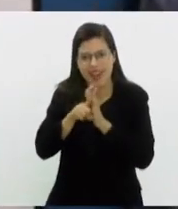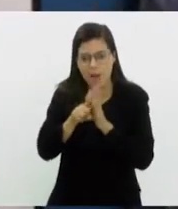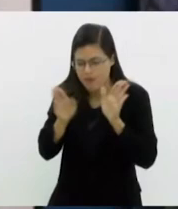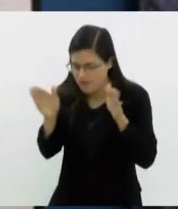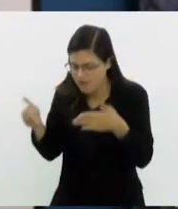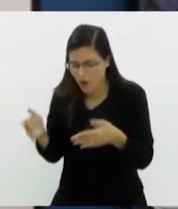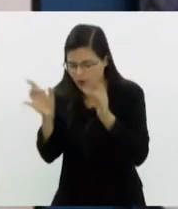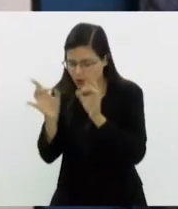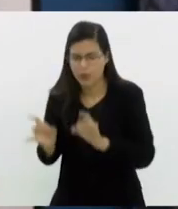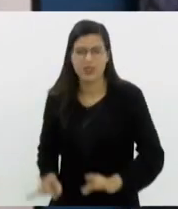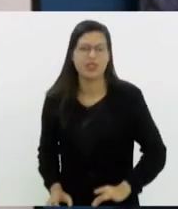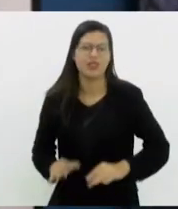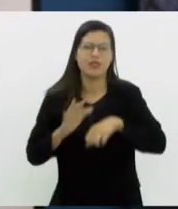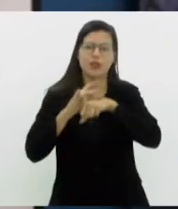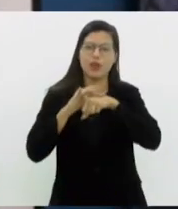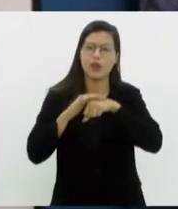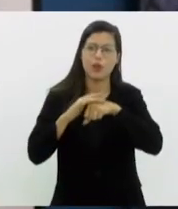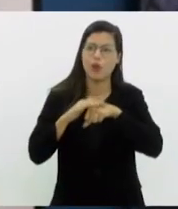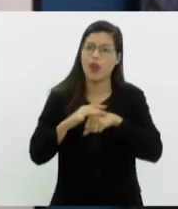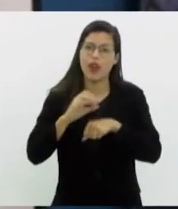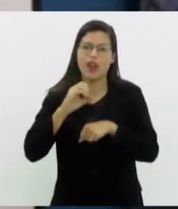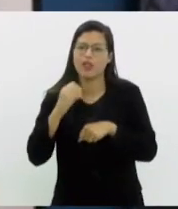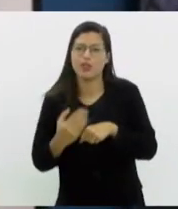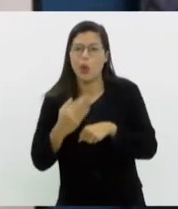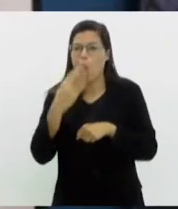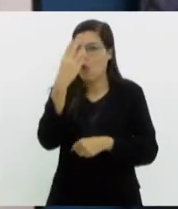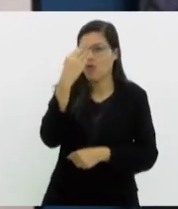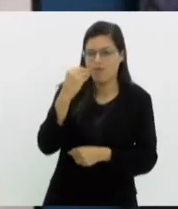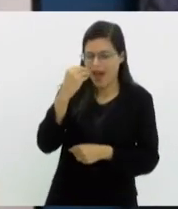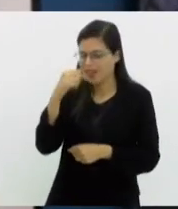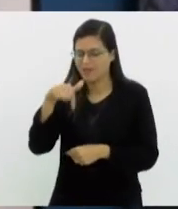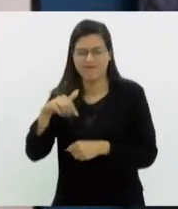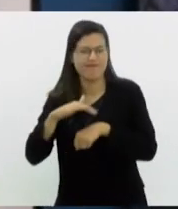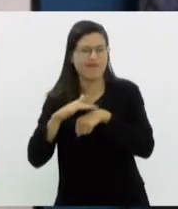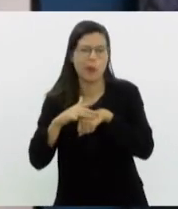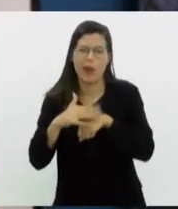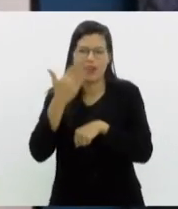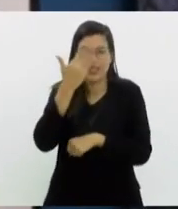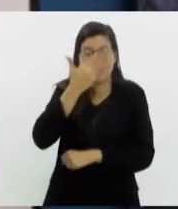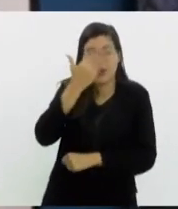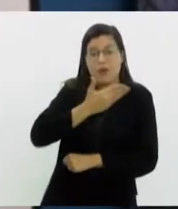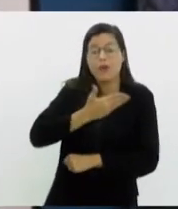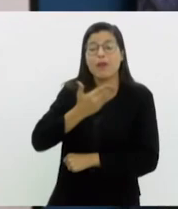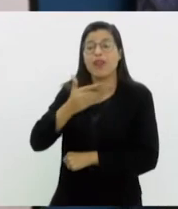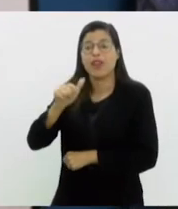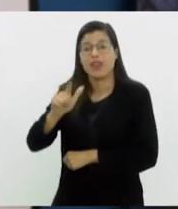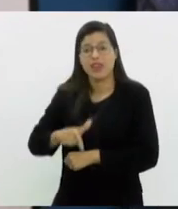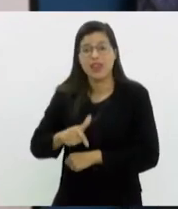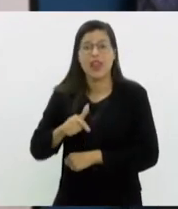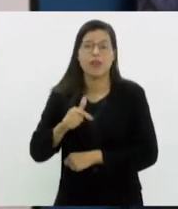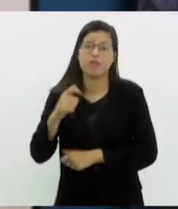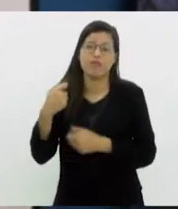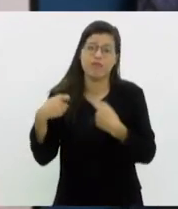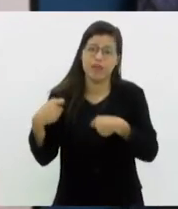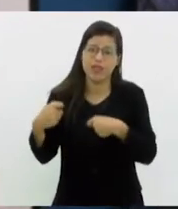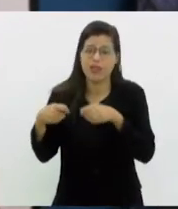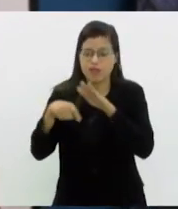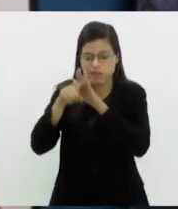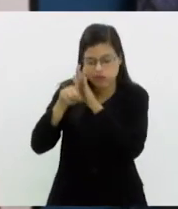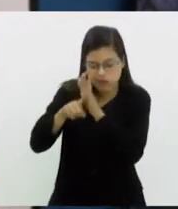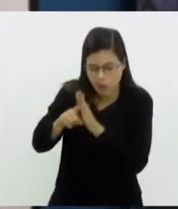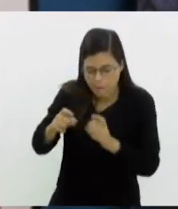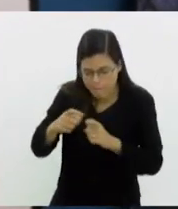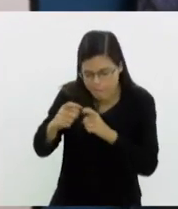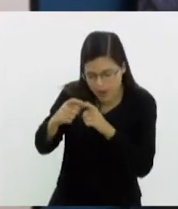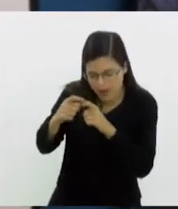alterações de imagem específicas da doença. Então, na verdade, isso acaba sendo contextualizado durante a consulta